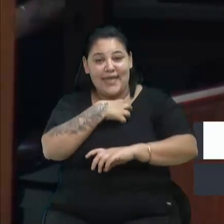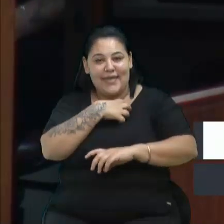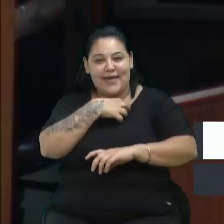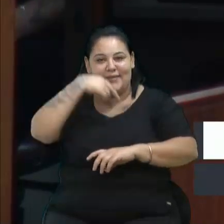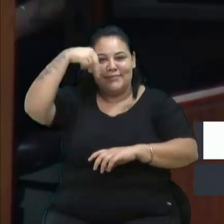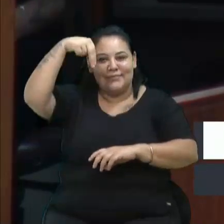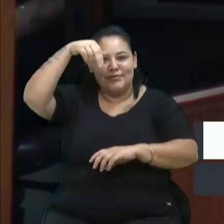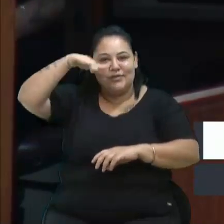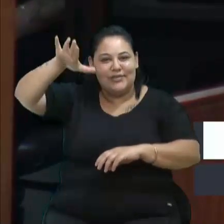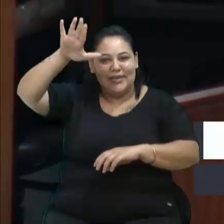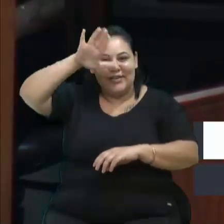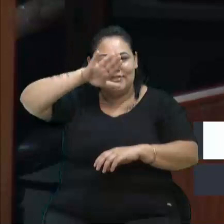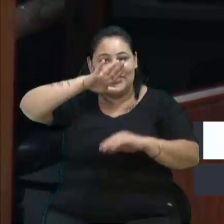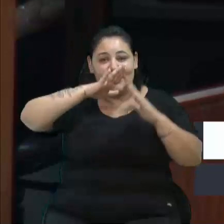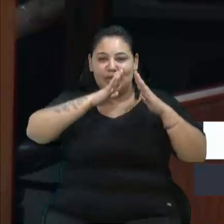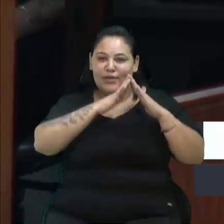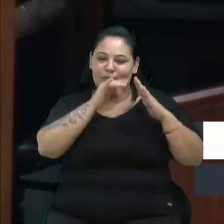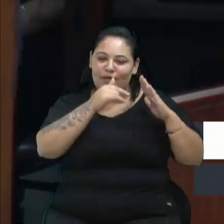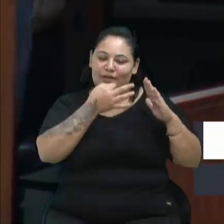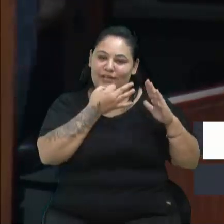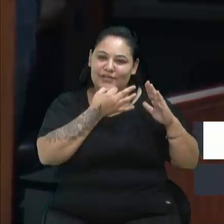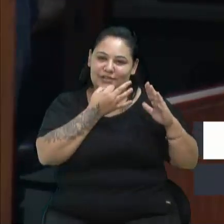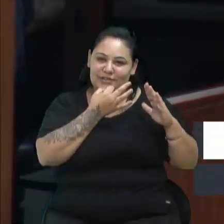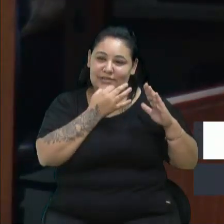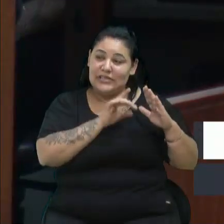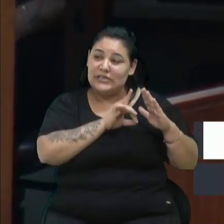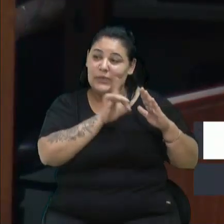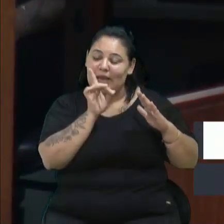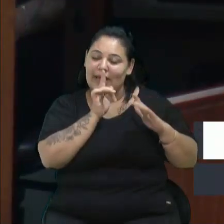Caxias, que estão lá como expositores.